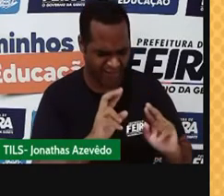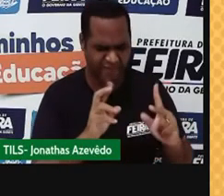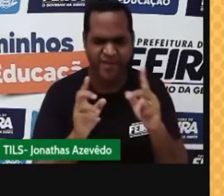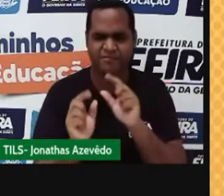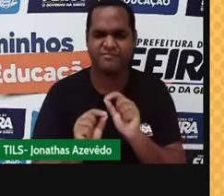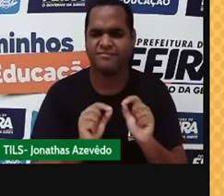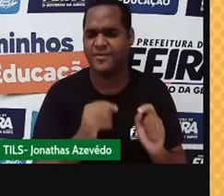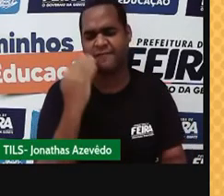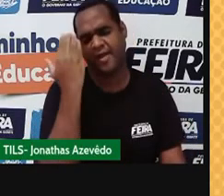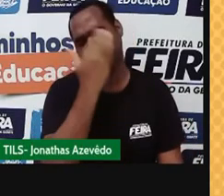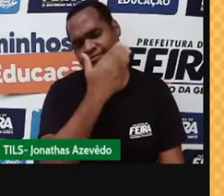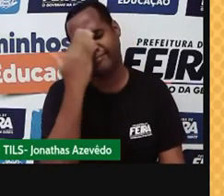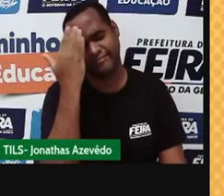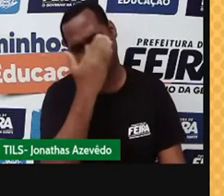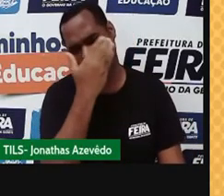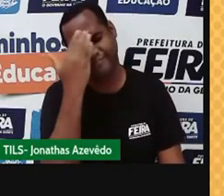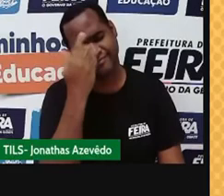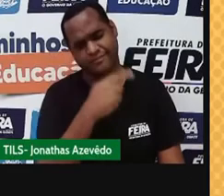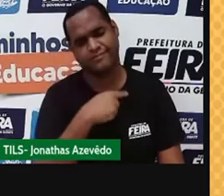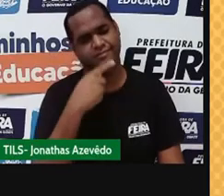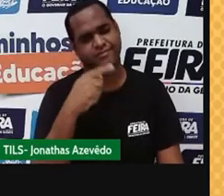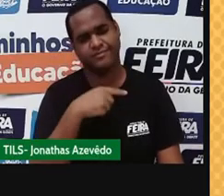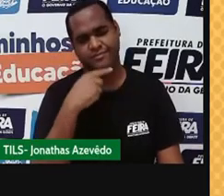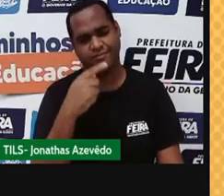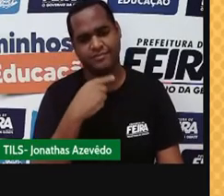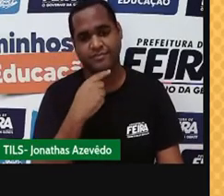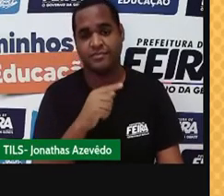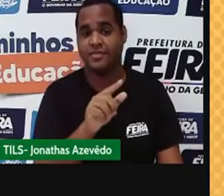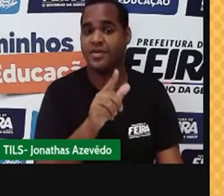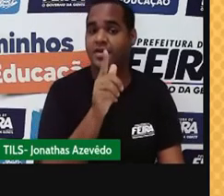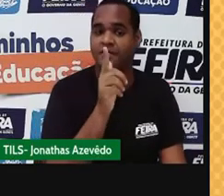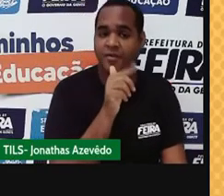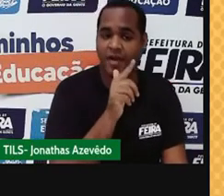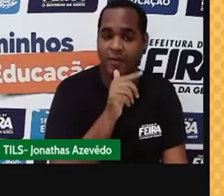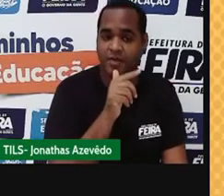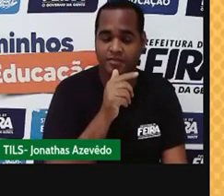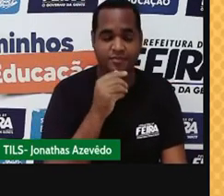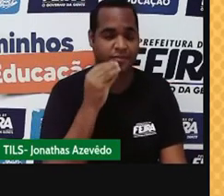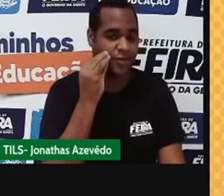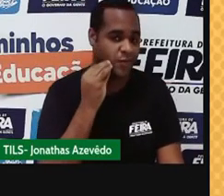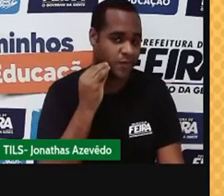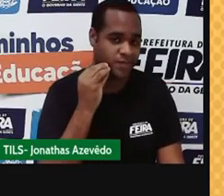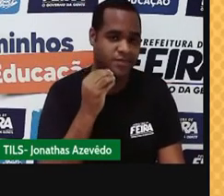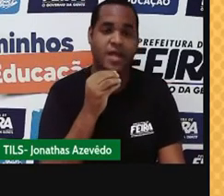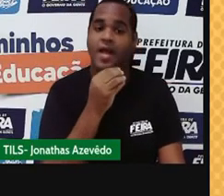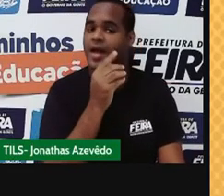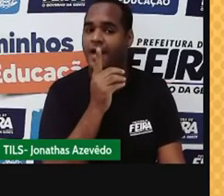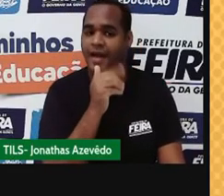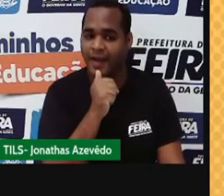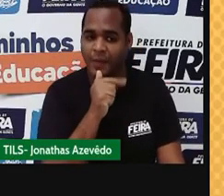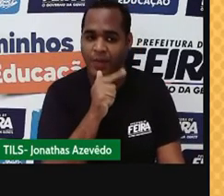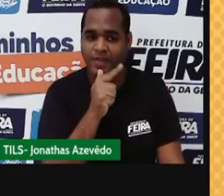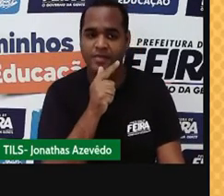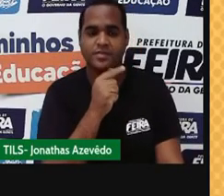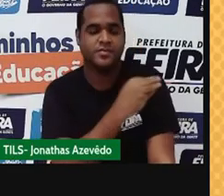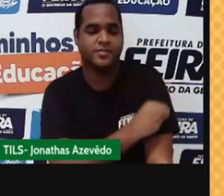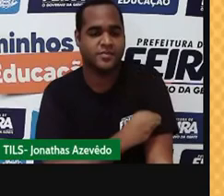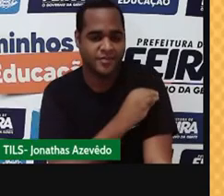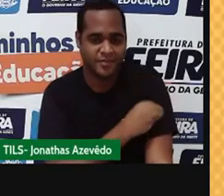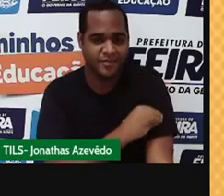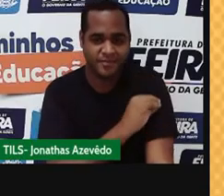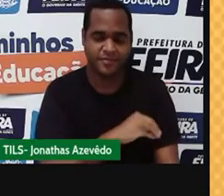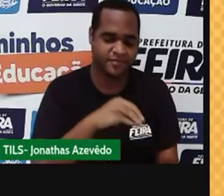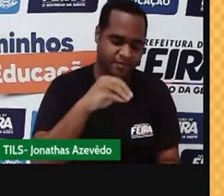onde está uma substância e onde está a outra. Um exemplo disso é quando a gente mistura água e álcool. Quando a gente bota no recipiente água e